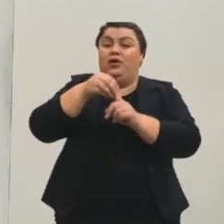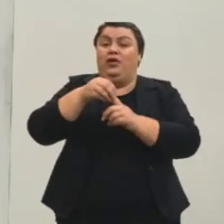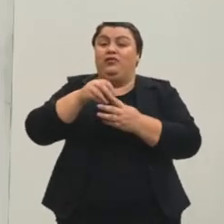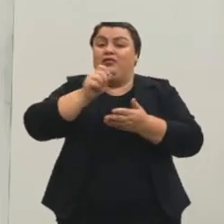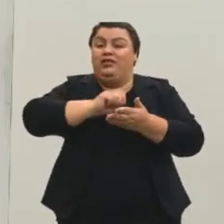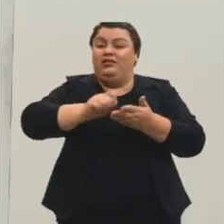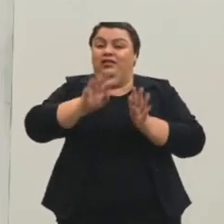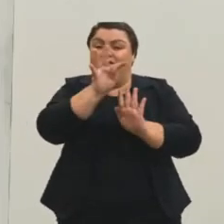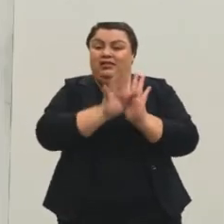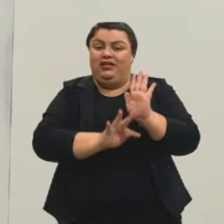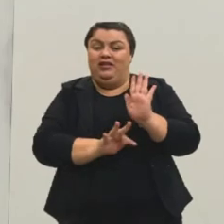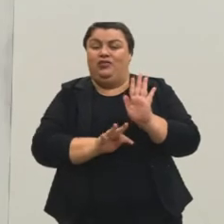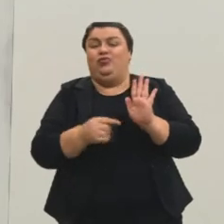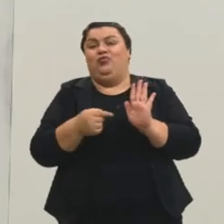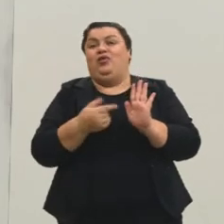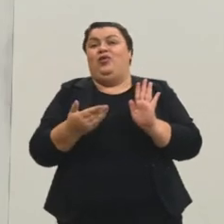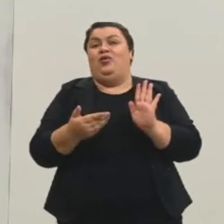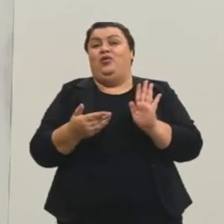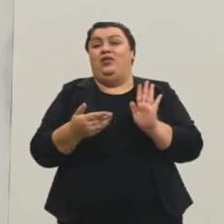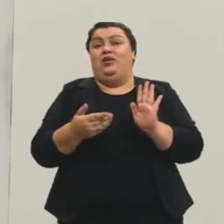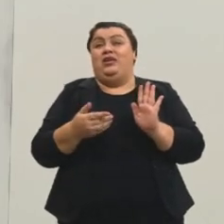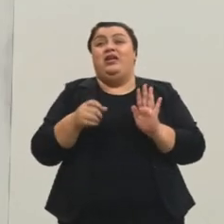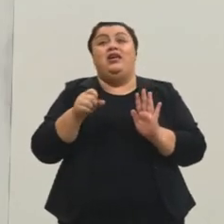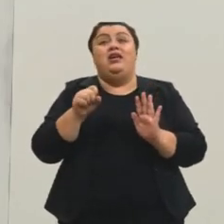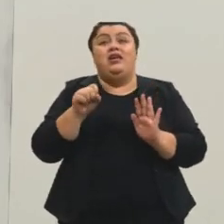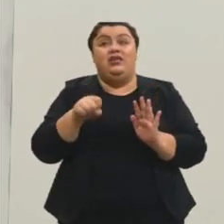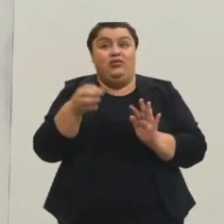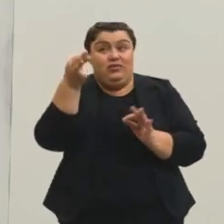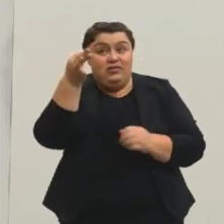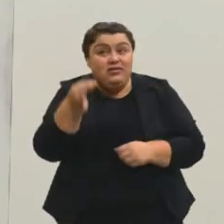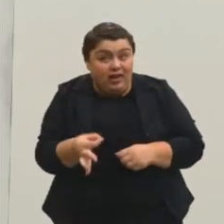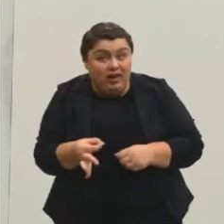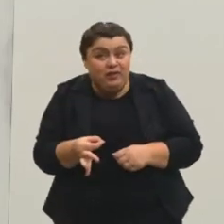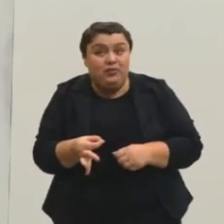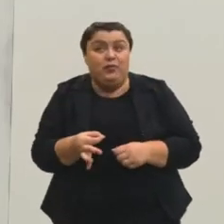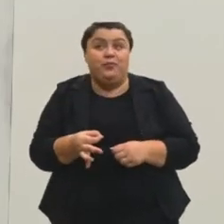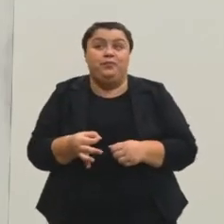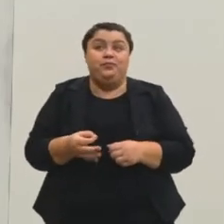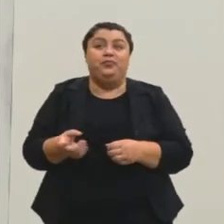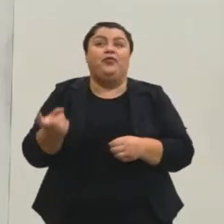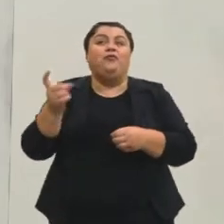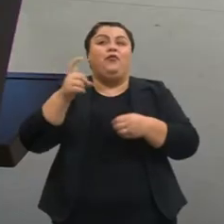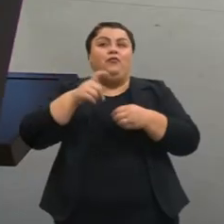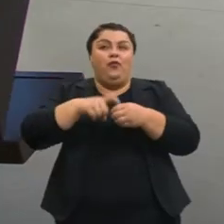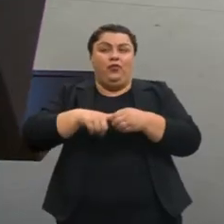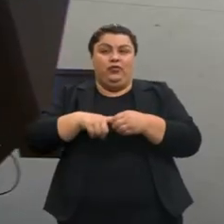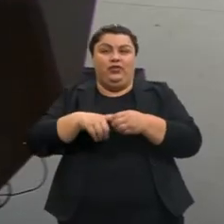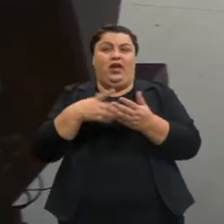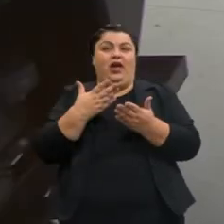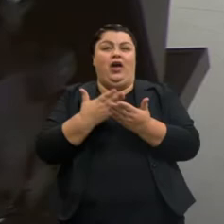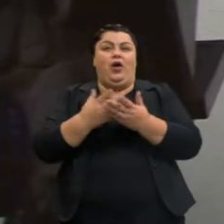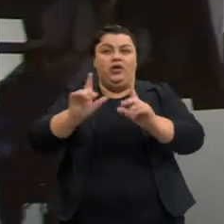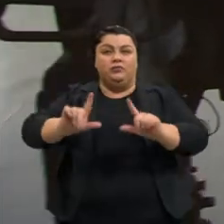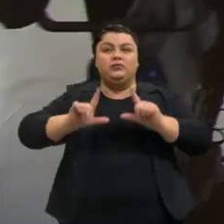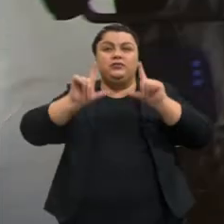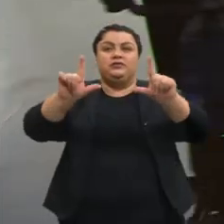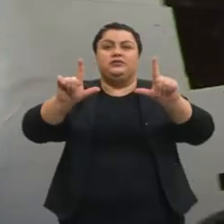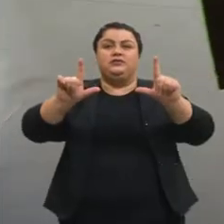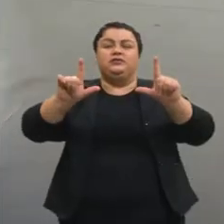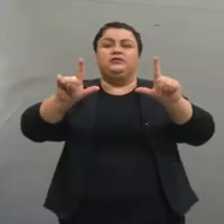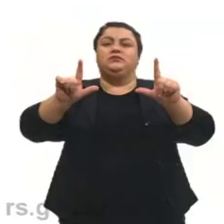textual. E é isso, queridões. Certo, meus amados? Vou voltar ali para o slide agora